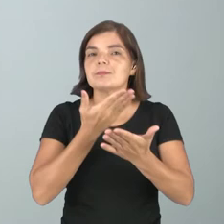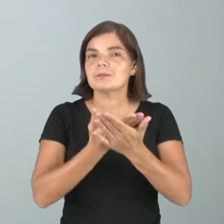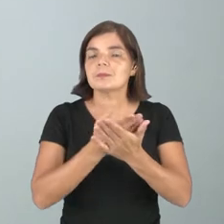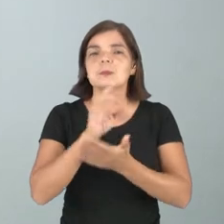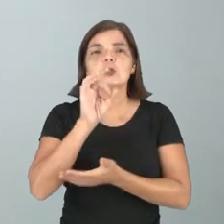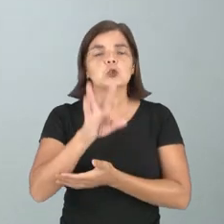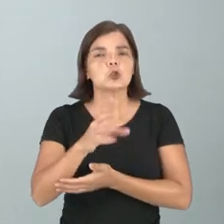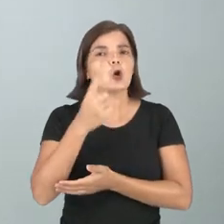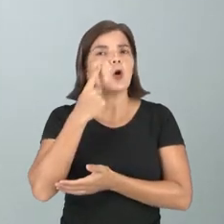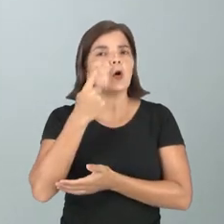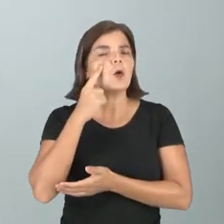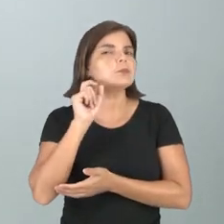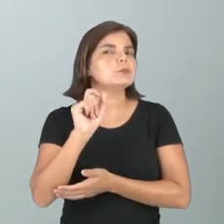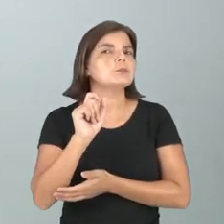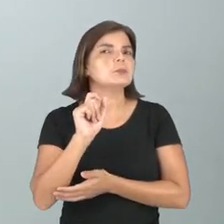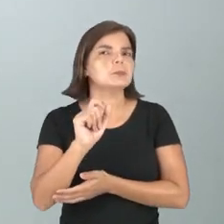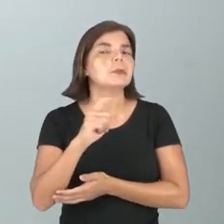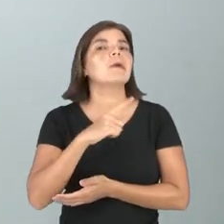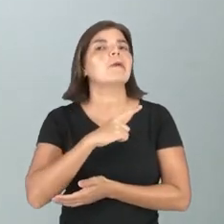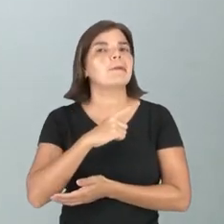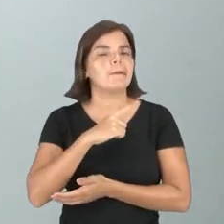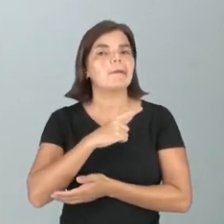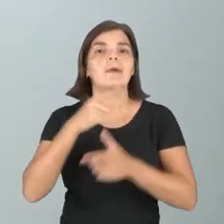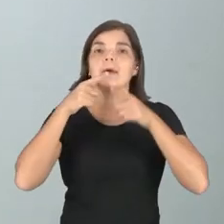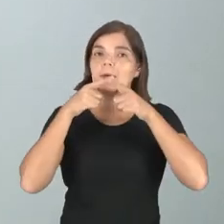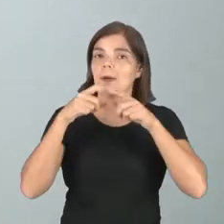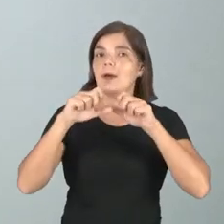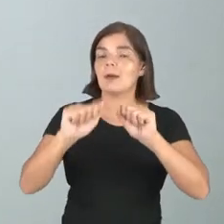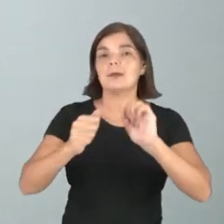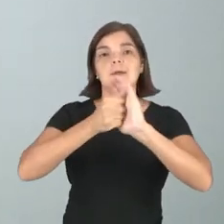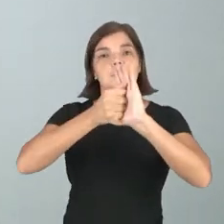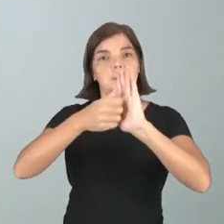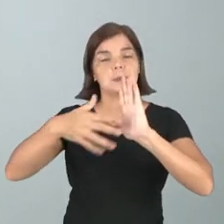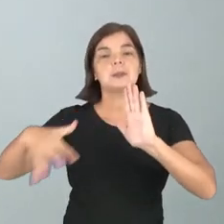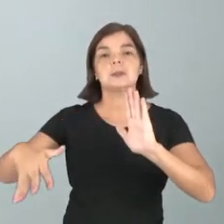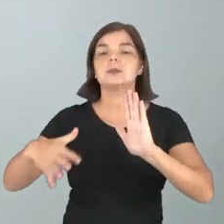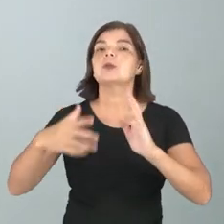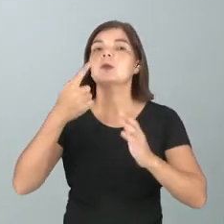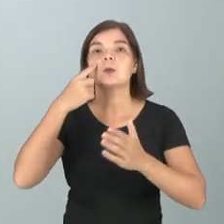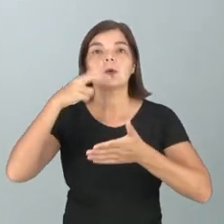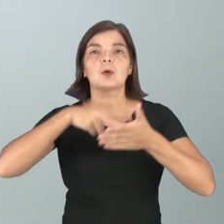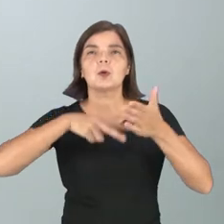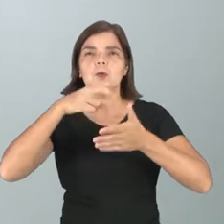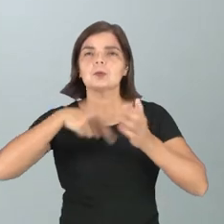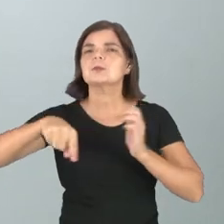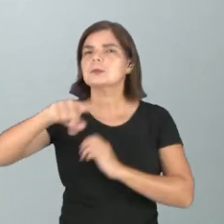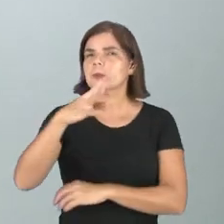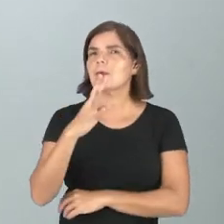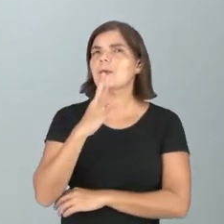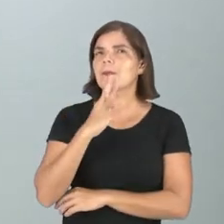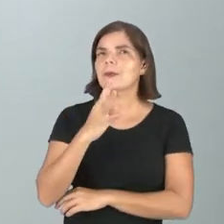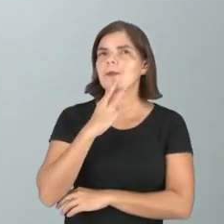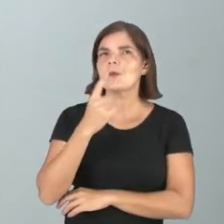que havia ali a linguagem figurada. E ao ler, você consegue reconhecer o recurso expressivo? Nós já